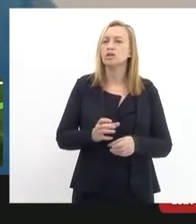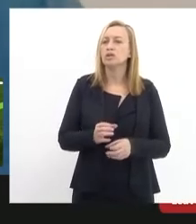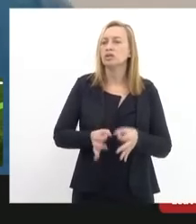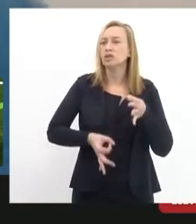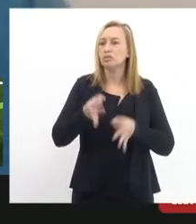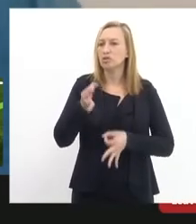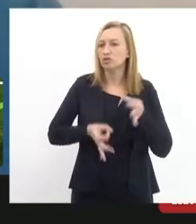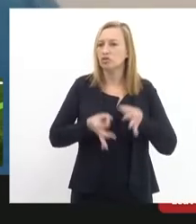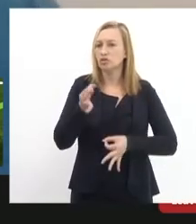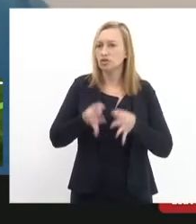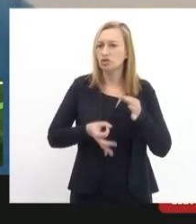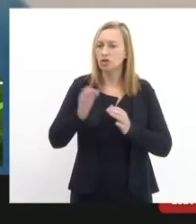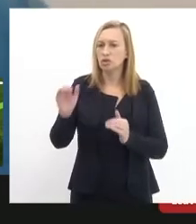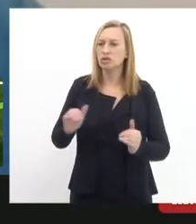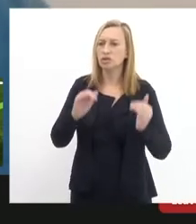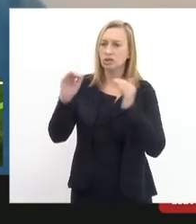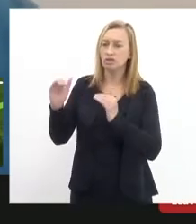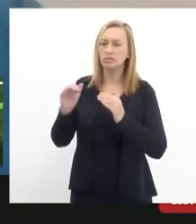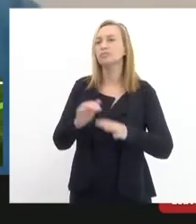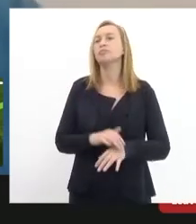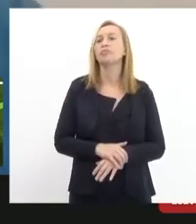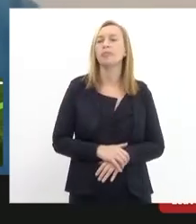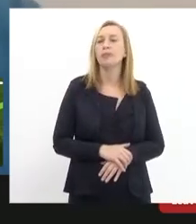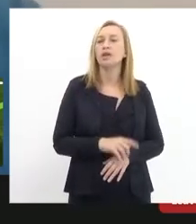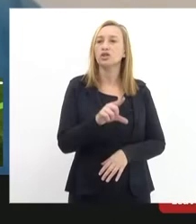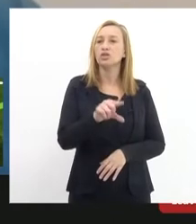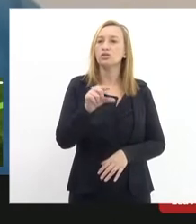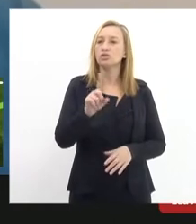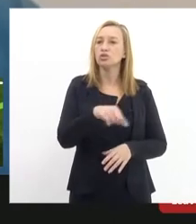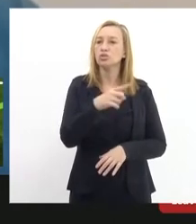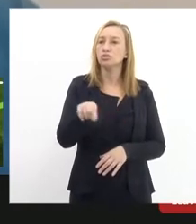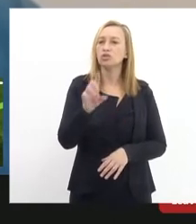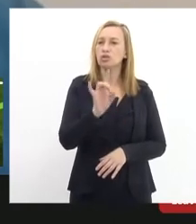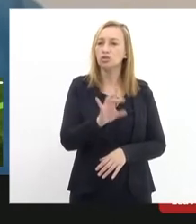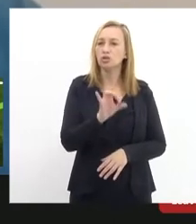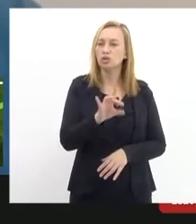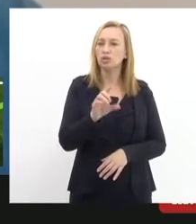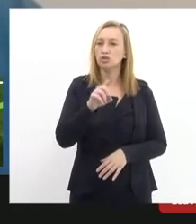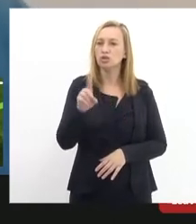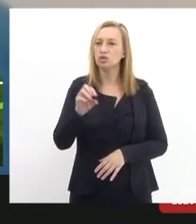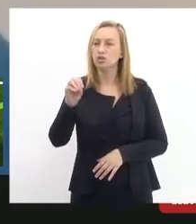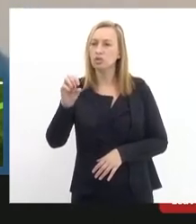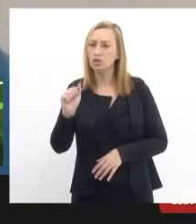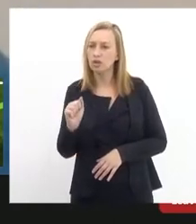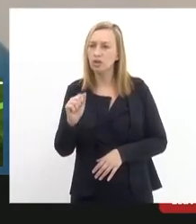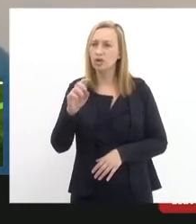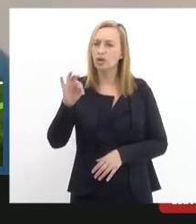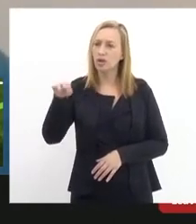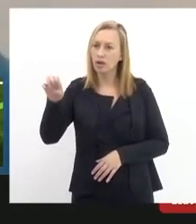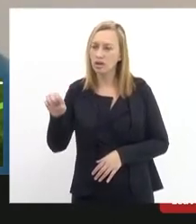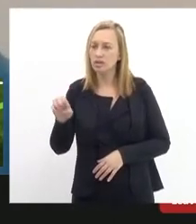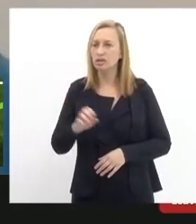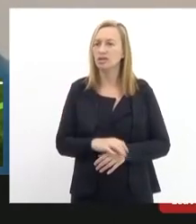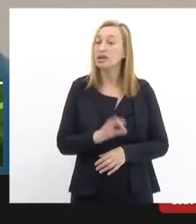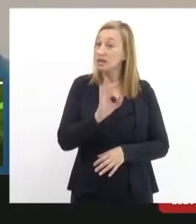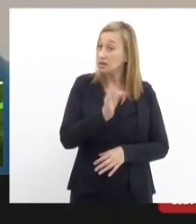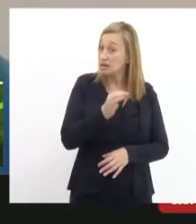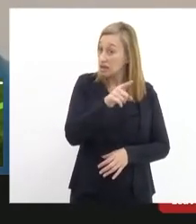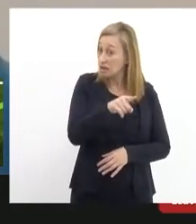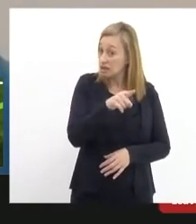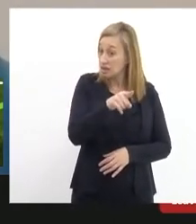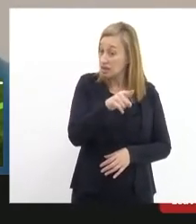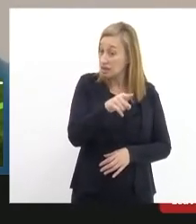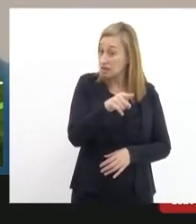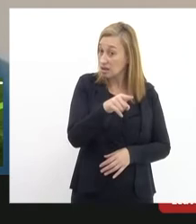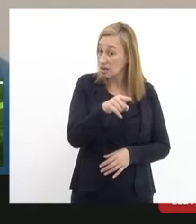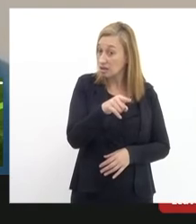integralmente os termos de primeira instância excluindo apenas a condenação nos honorários sucumbenciais pois bem essa sentença que